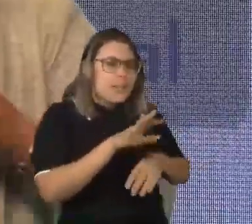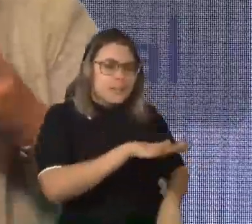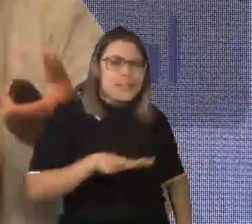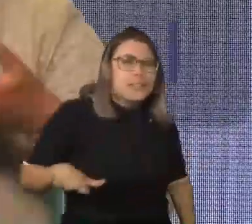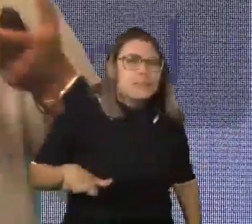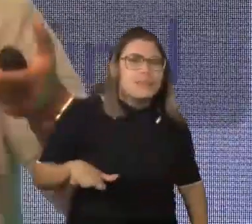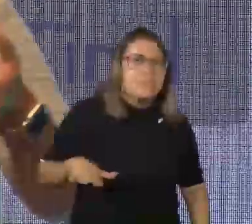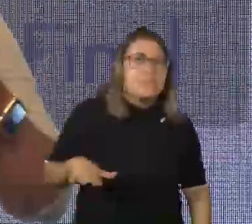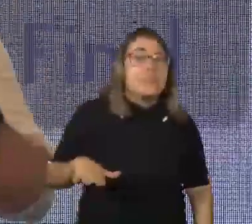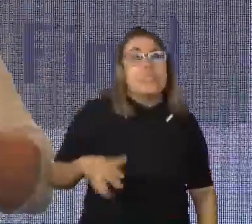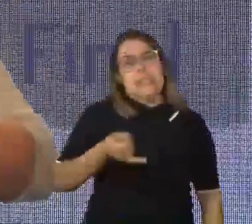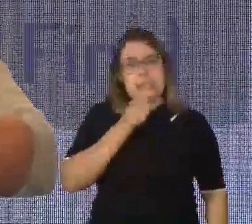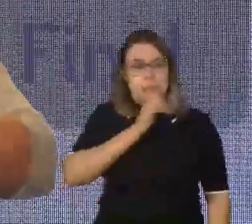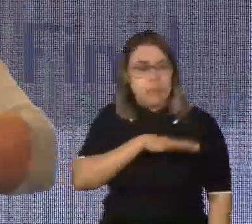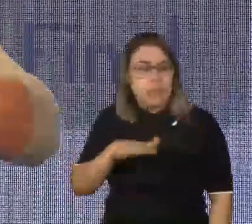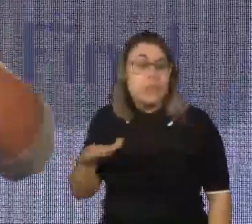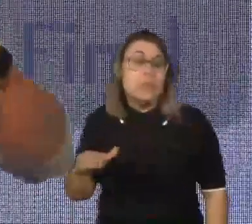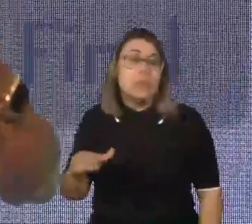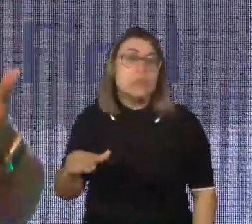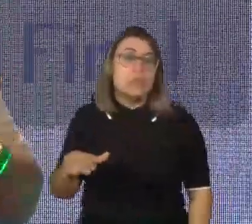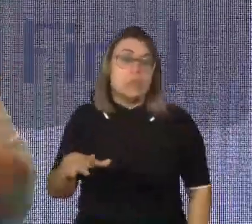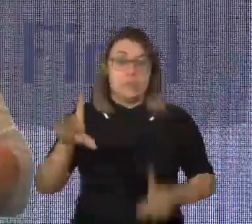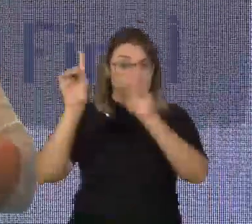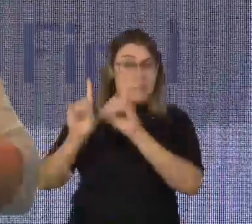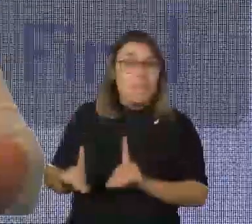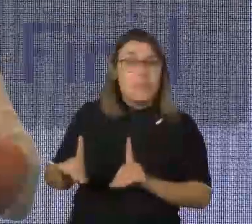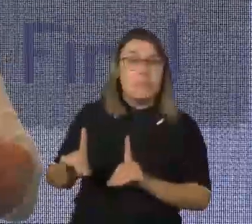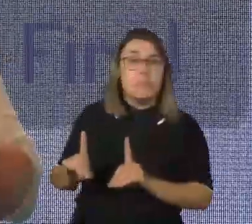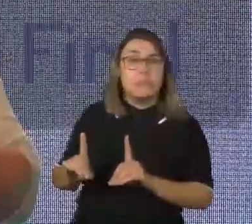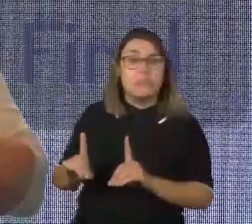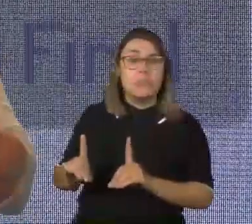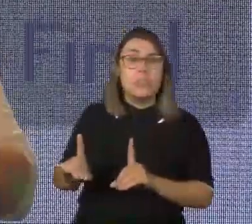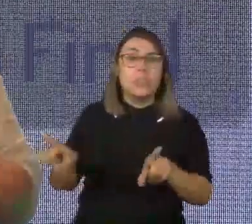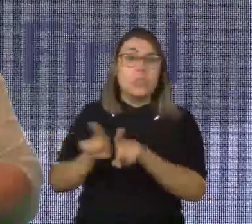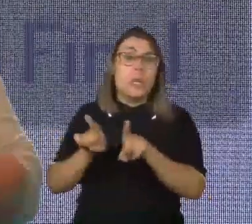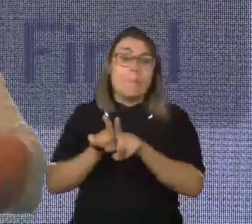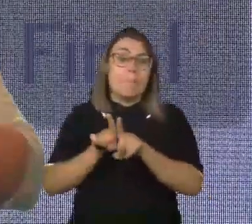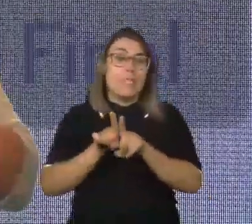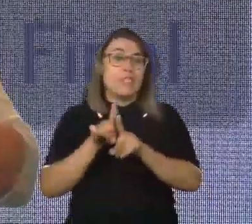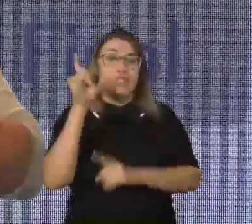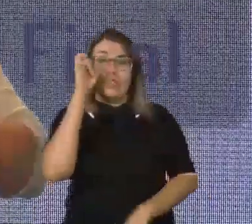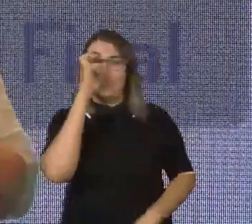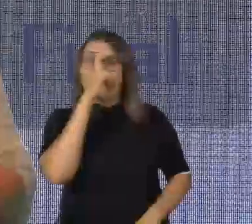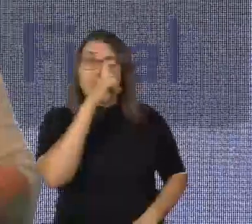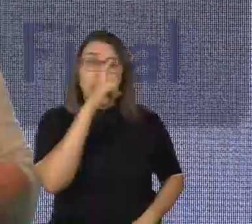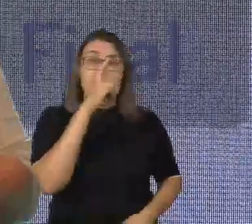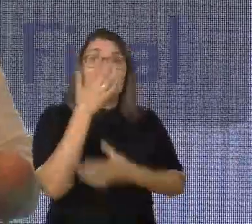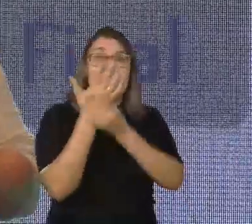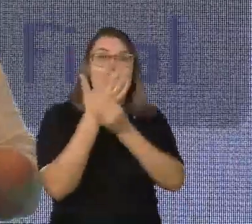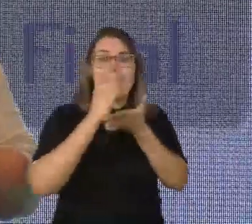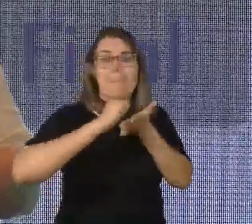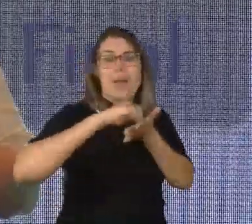Se essa criança tiver, dentro dessa deficiência, tiver a dificuldade de escrita, tiver uma dificuldade motora,